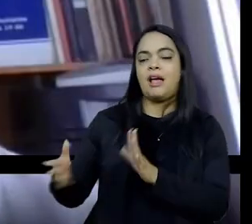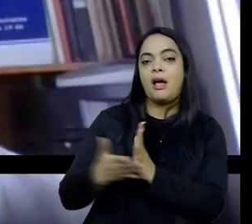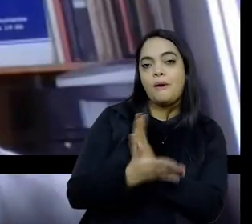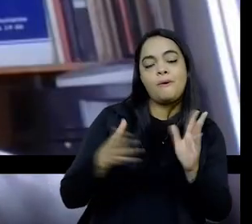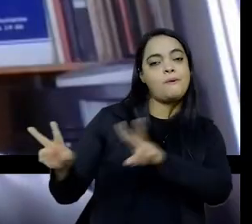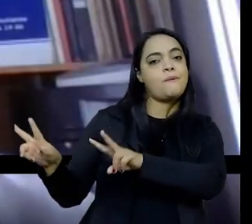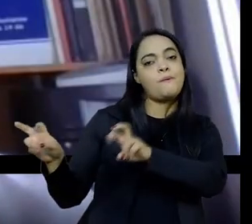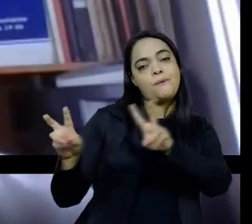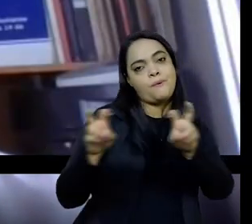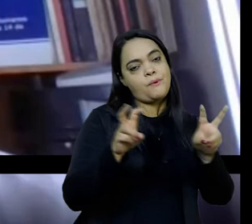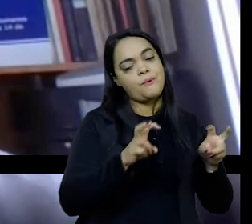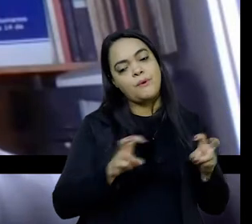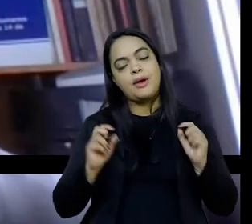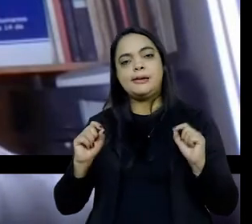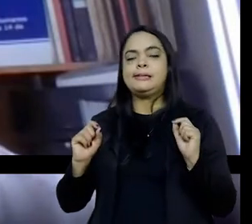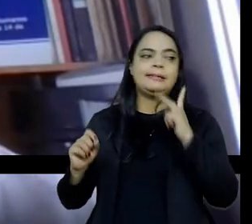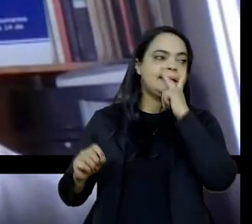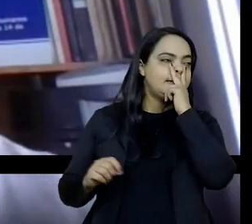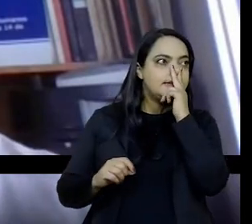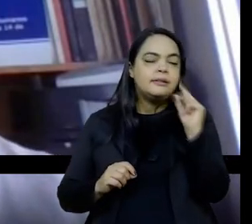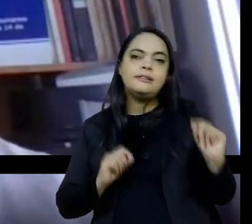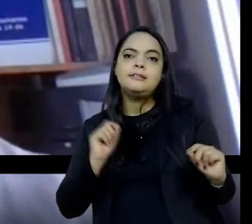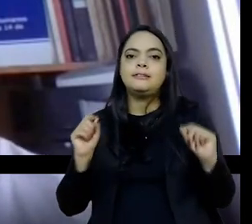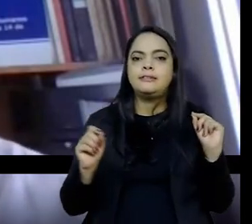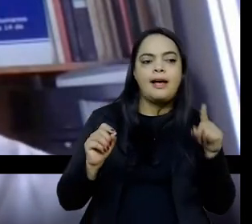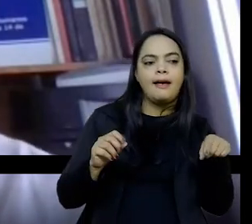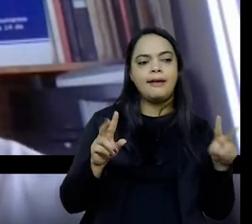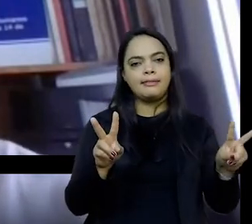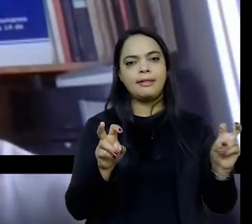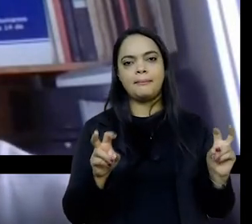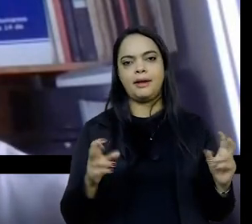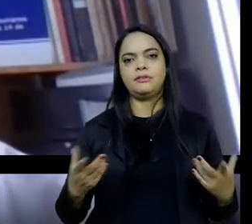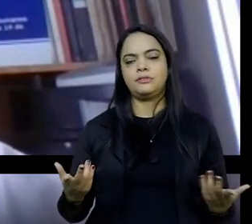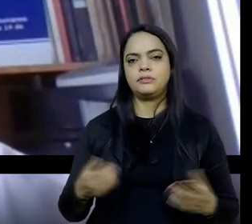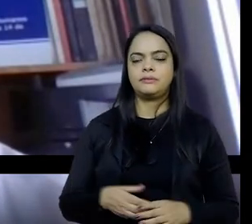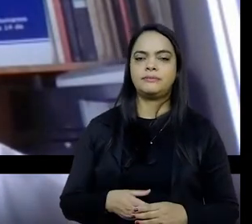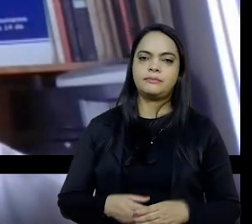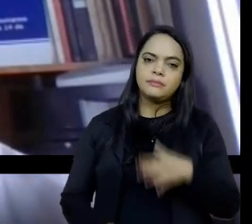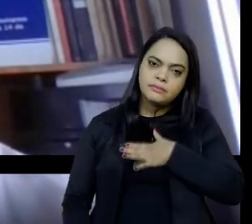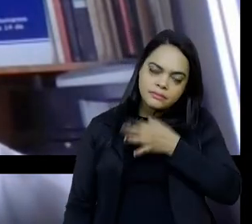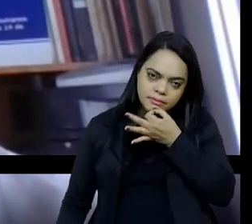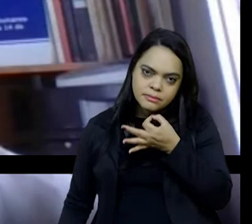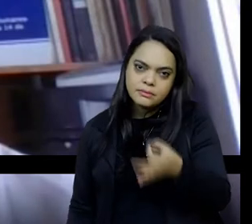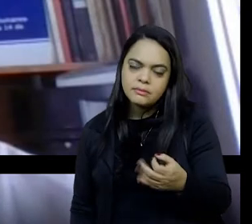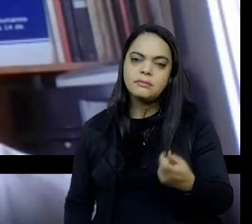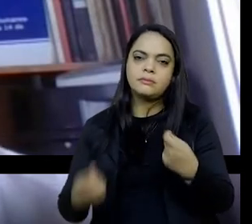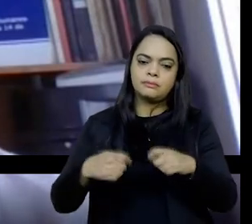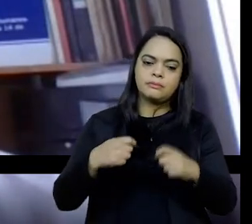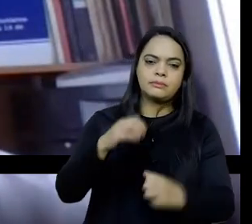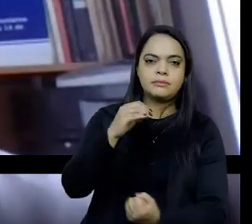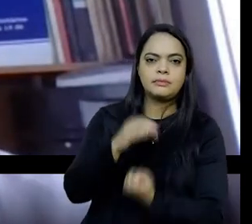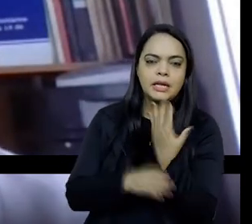fogem da questão do sujeito e seriam temáticas e não sujeitos, eu acho que a gente deveria criar grupos